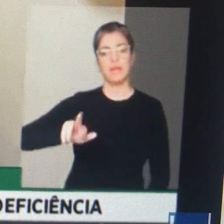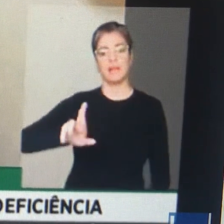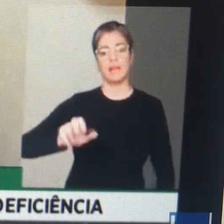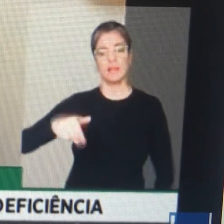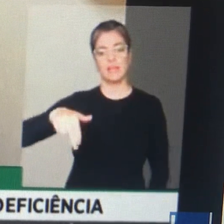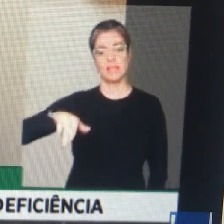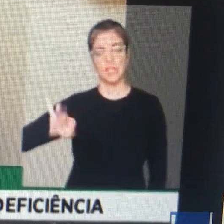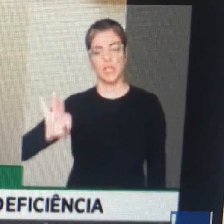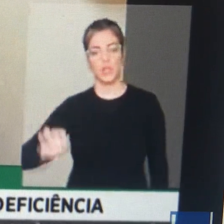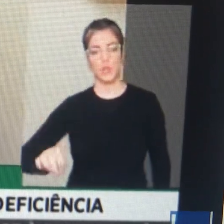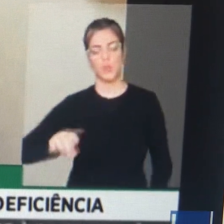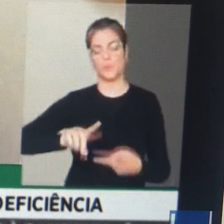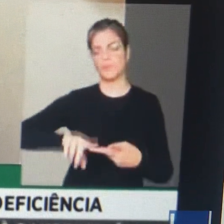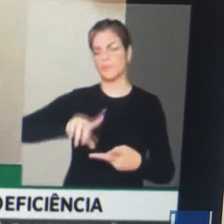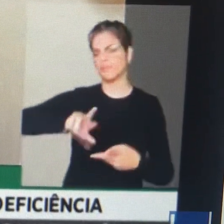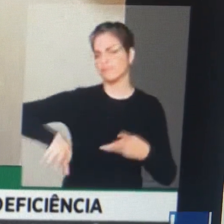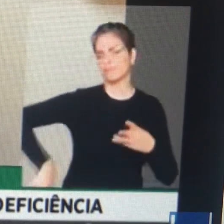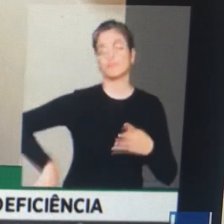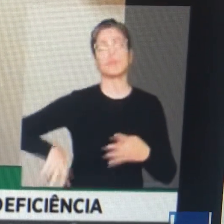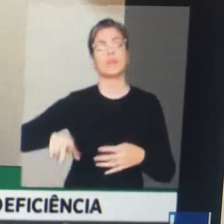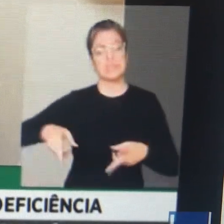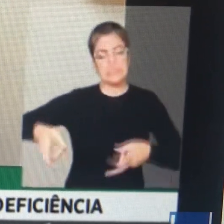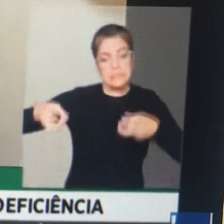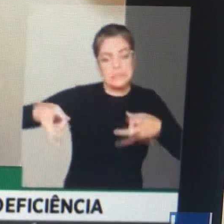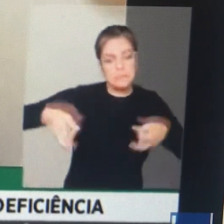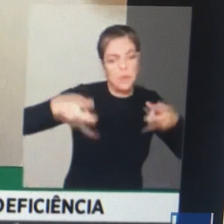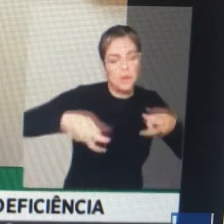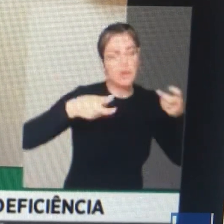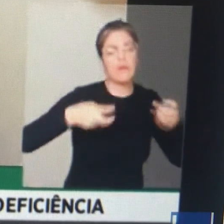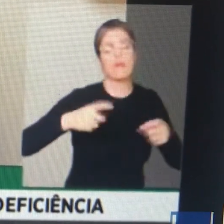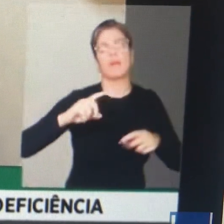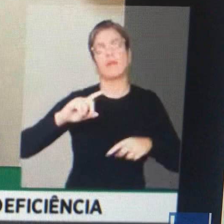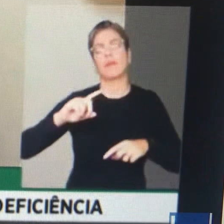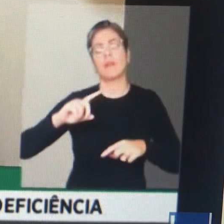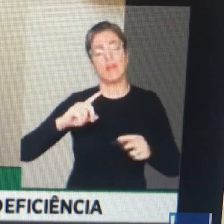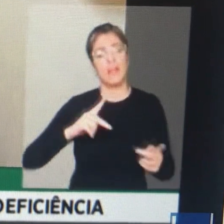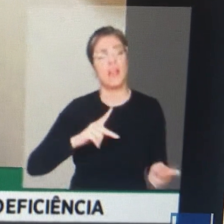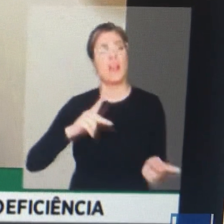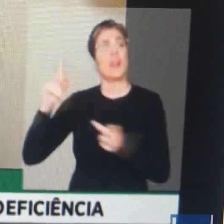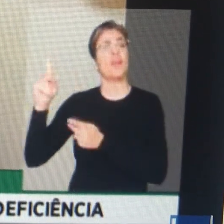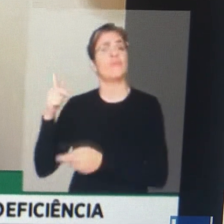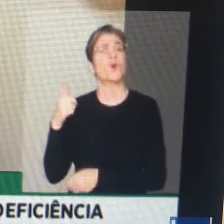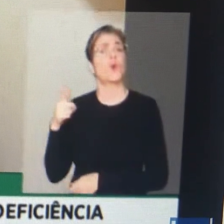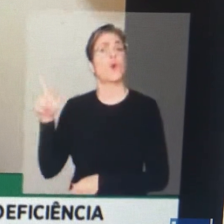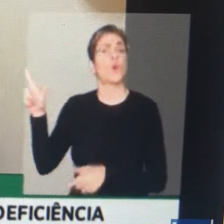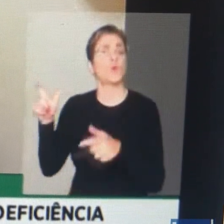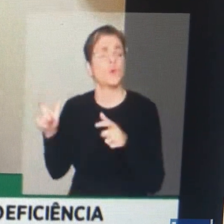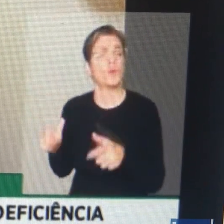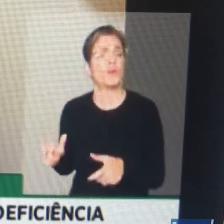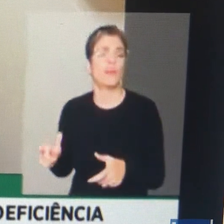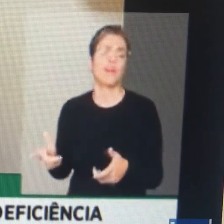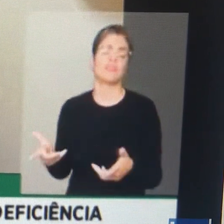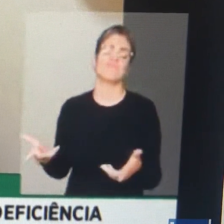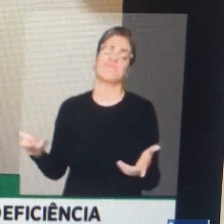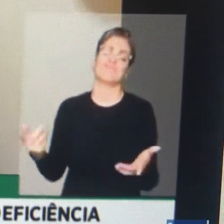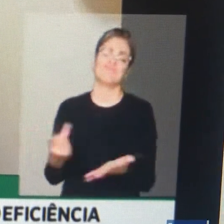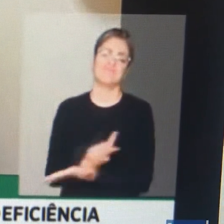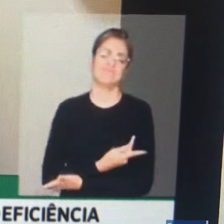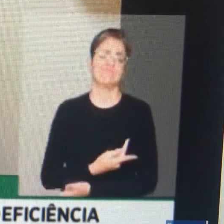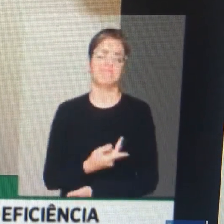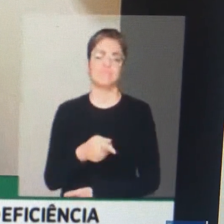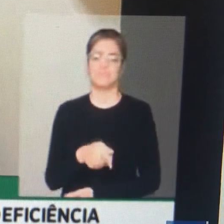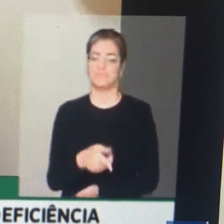com o Vale e esse mineral ele vai ser processado em outras regiões, em outros estados. O Vale